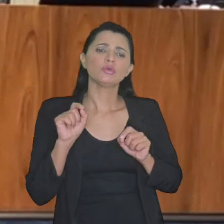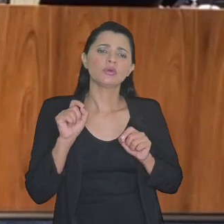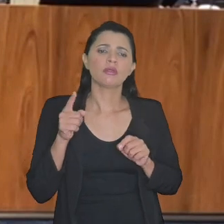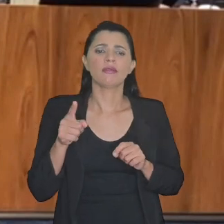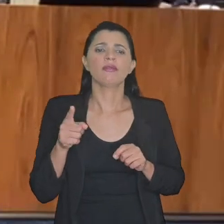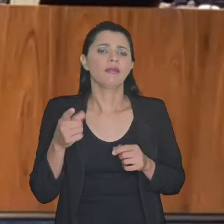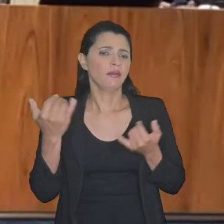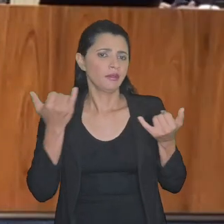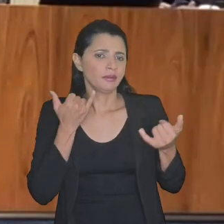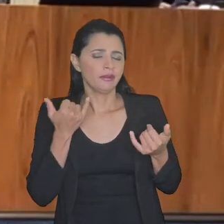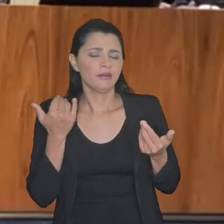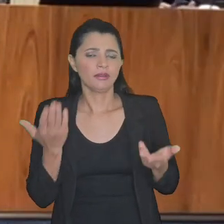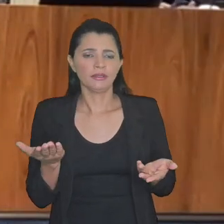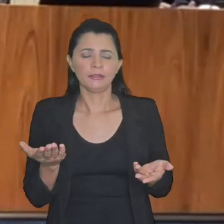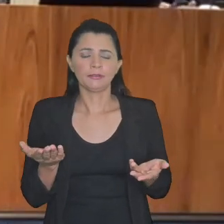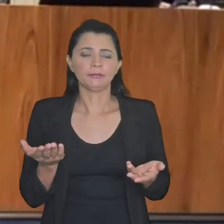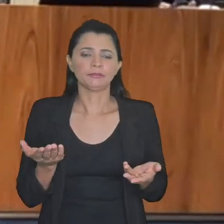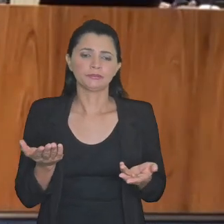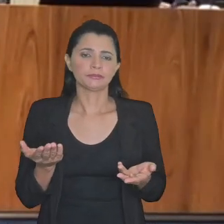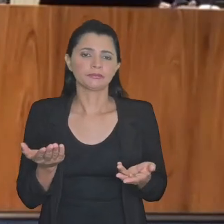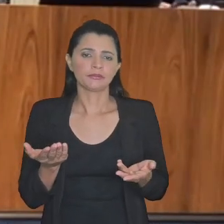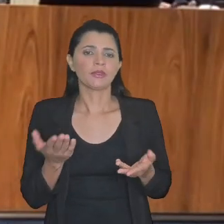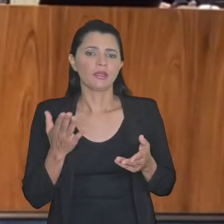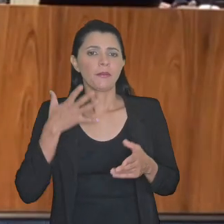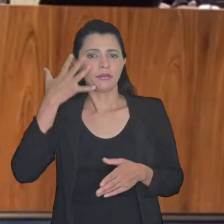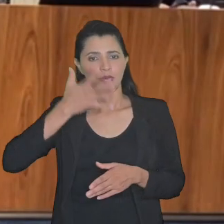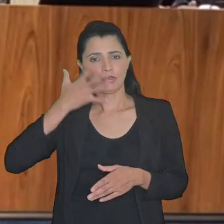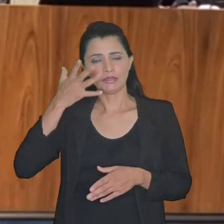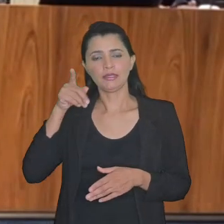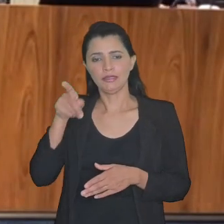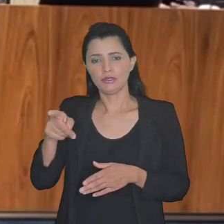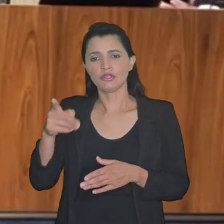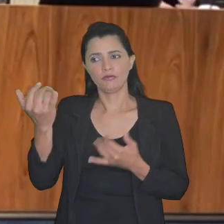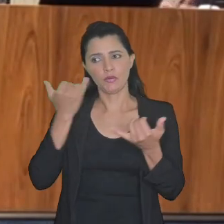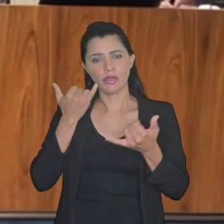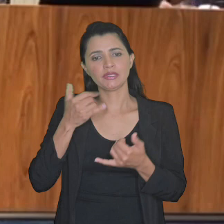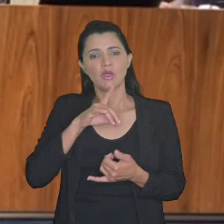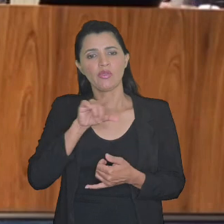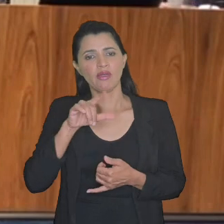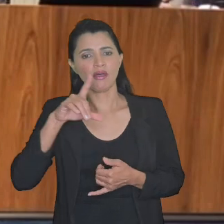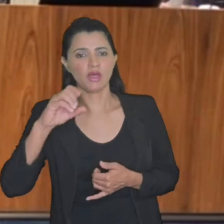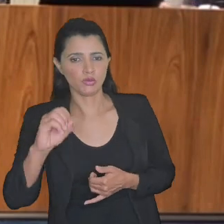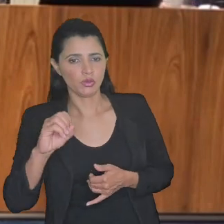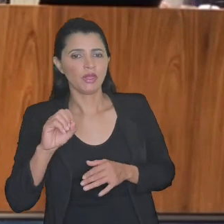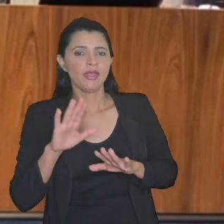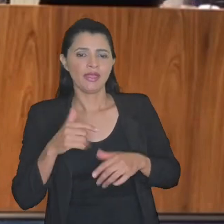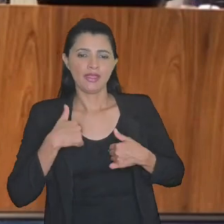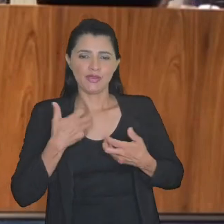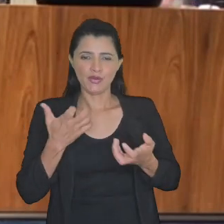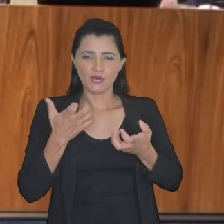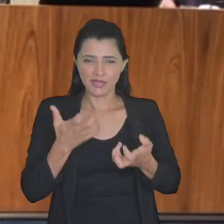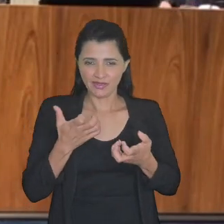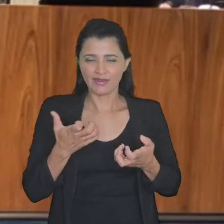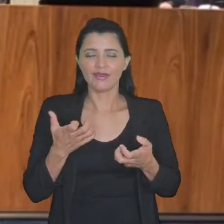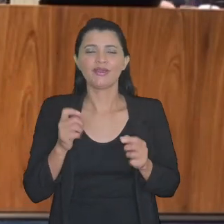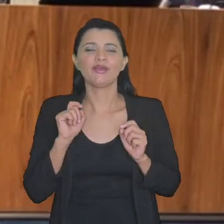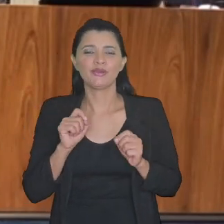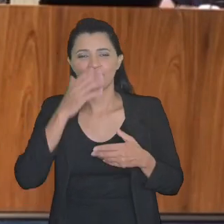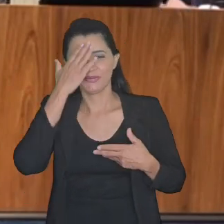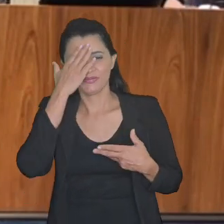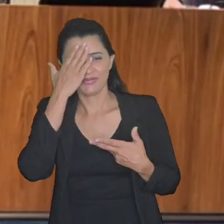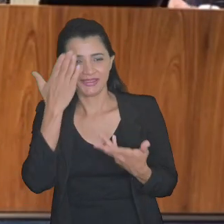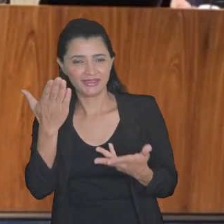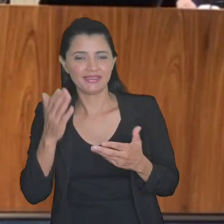isso dado o palestrante eu queria